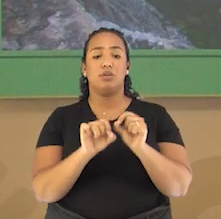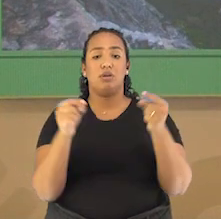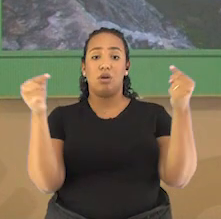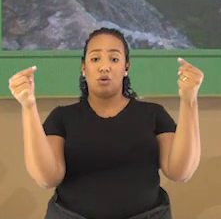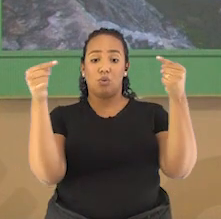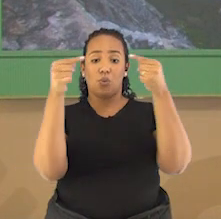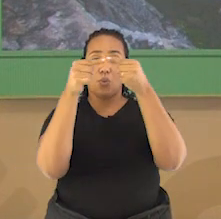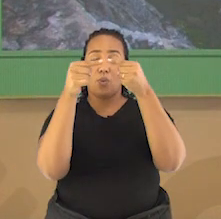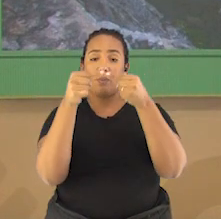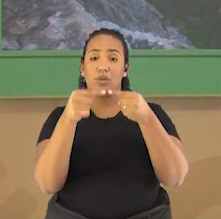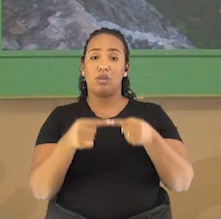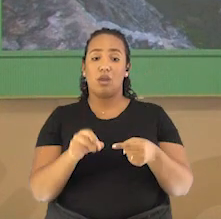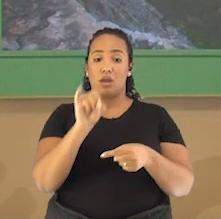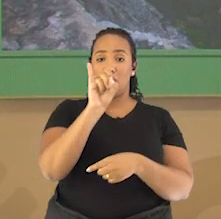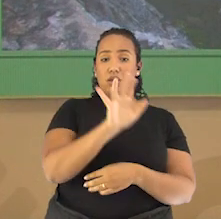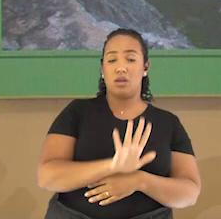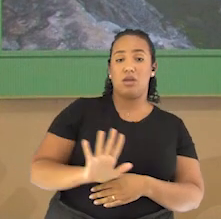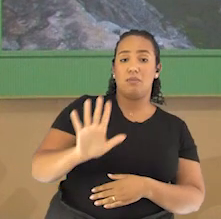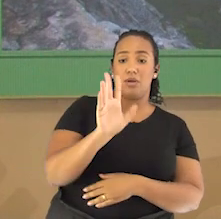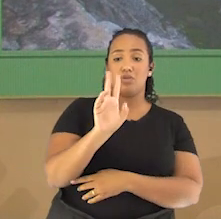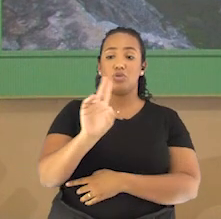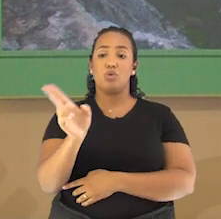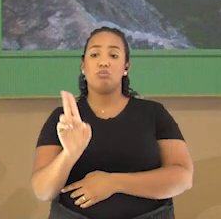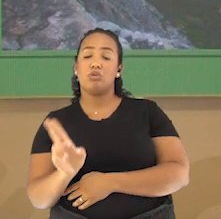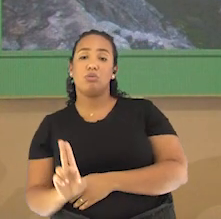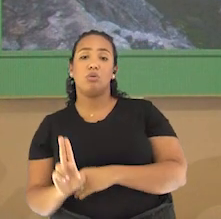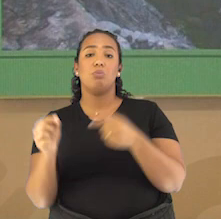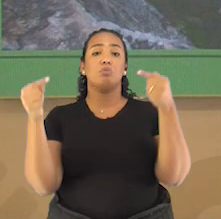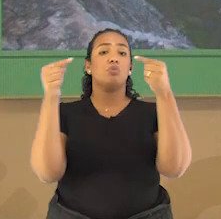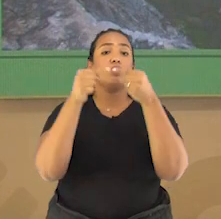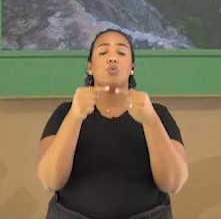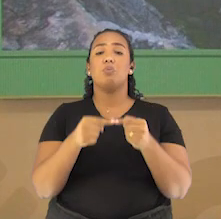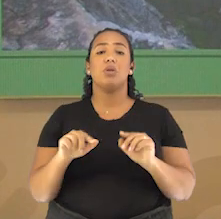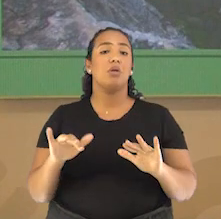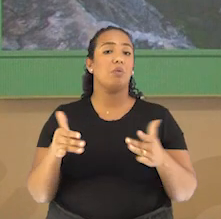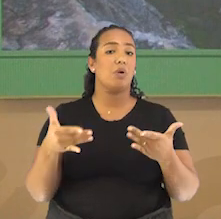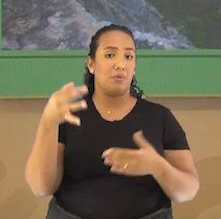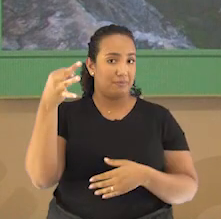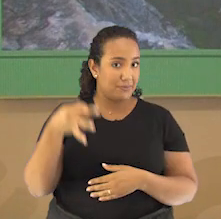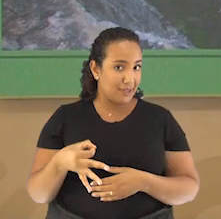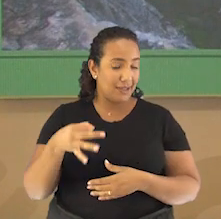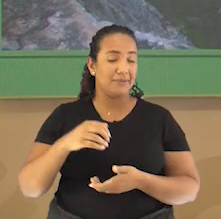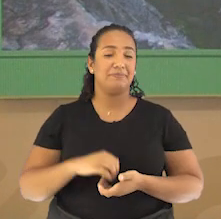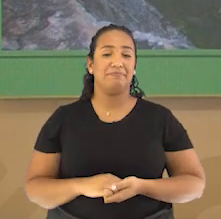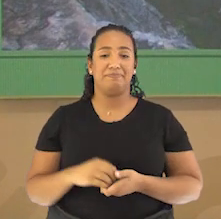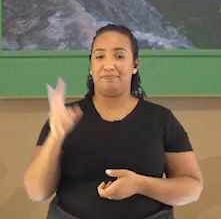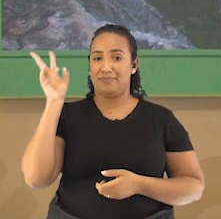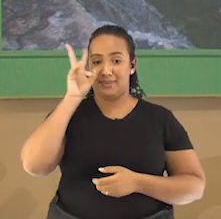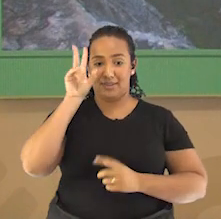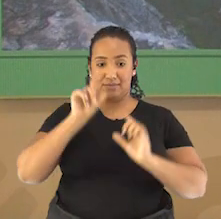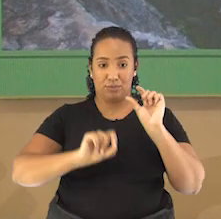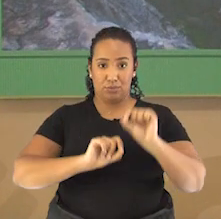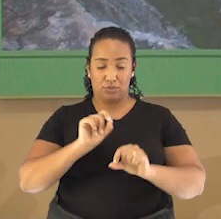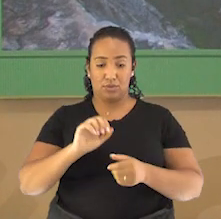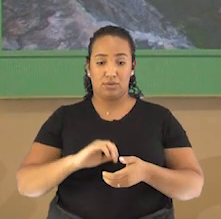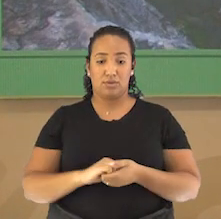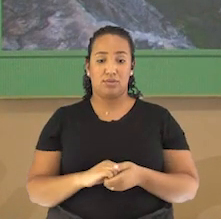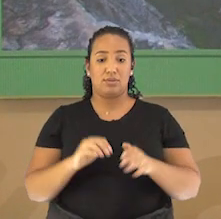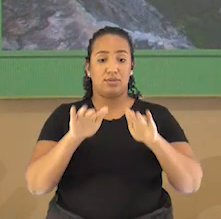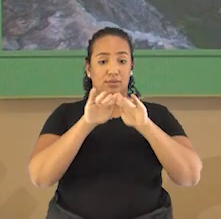dizer, ligar as imagens aos tipos de relevo que nós temos aqui nas imagens, certo? Lembrando, então, vamos lá.